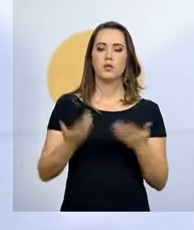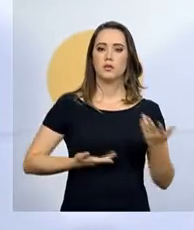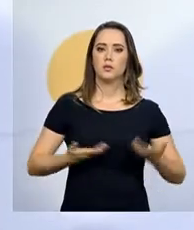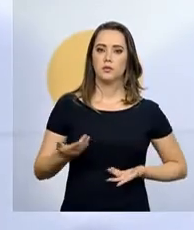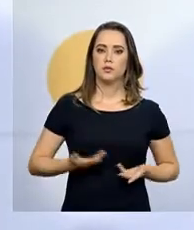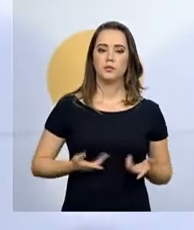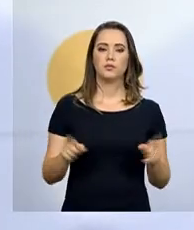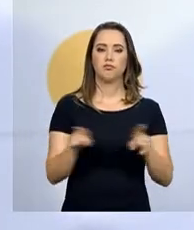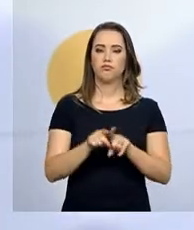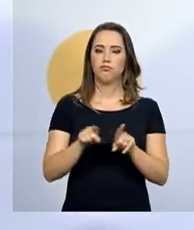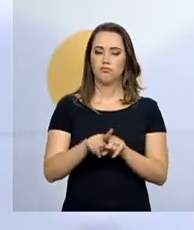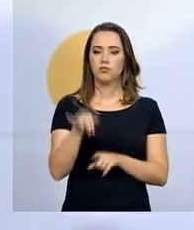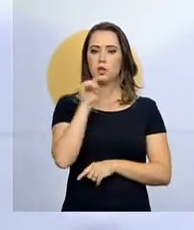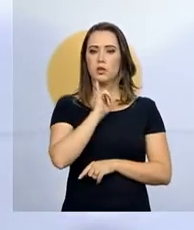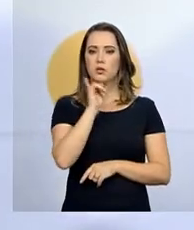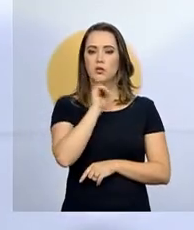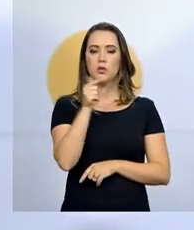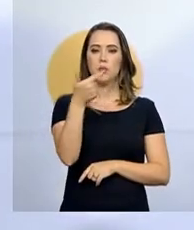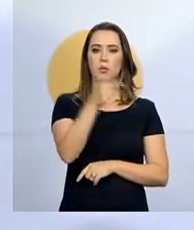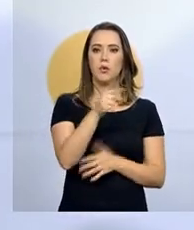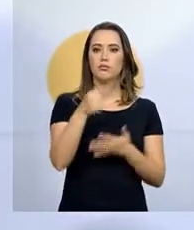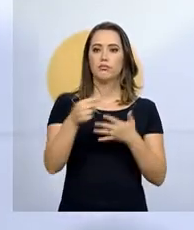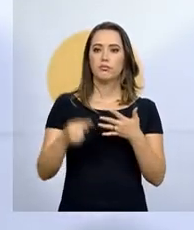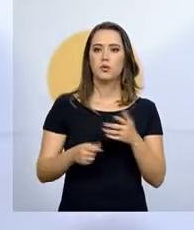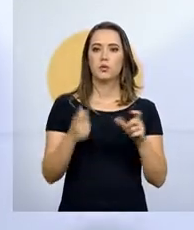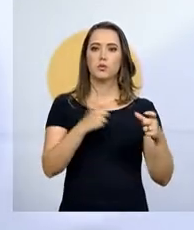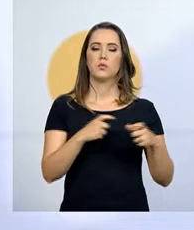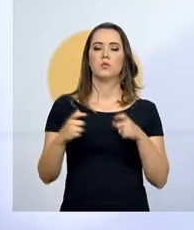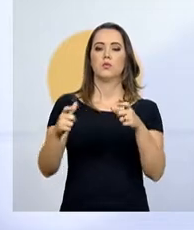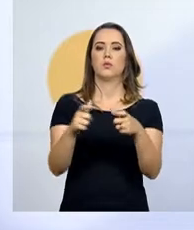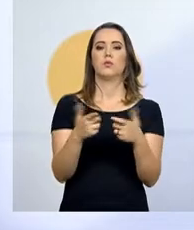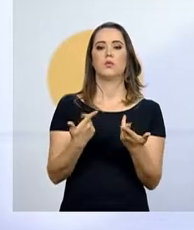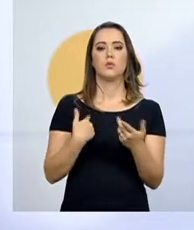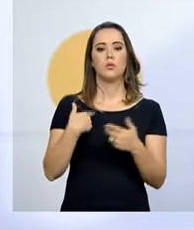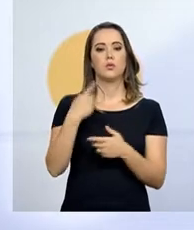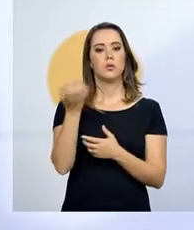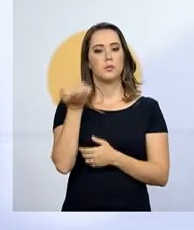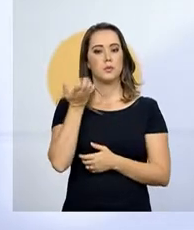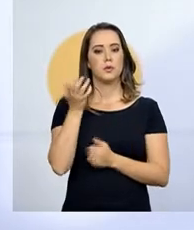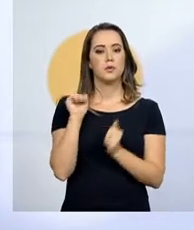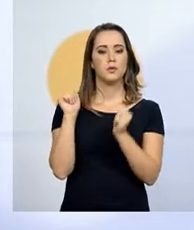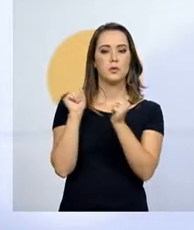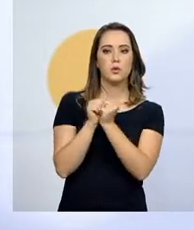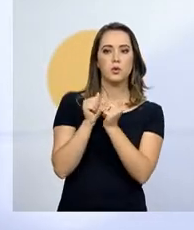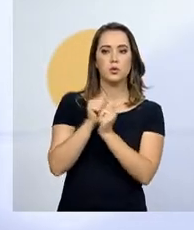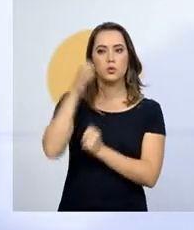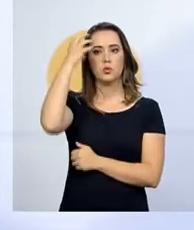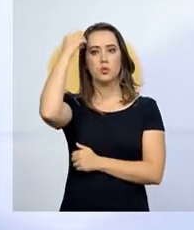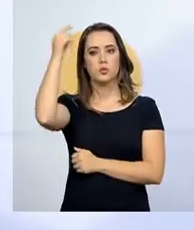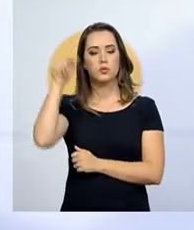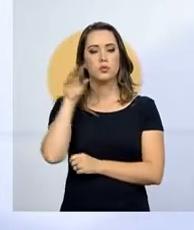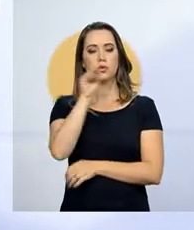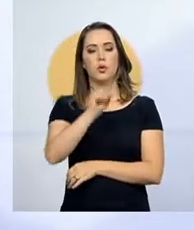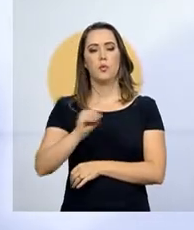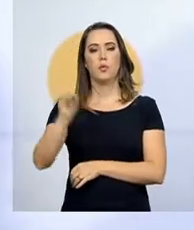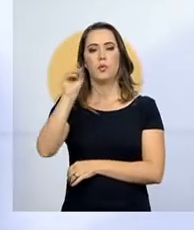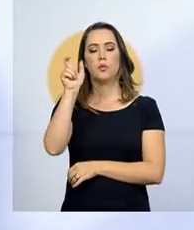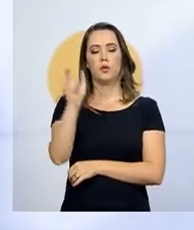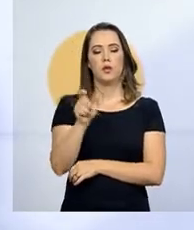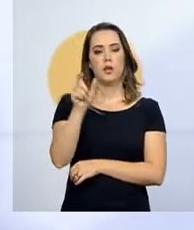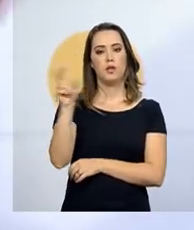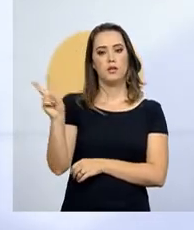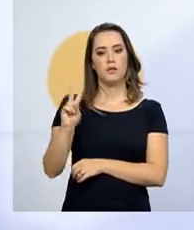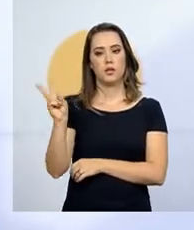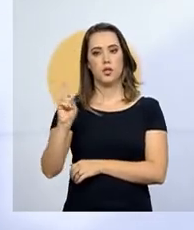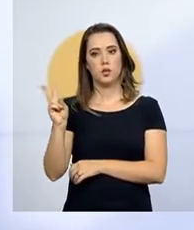também de exemplos para outros tantos que não só desejassem ir a Roraima para um atendimento aos